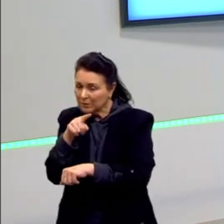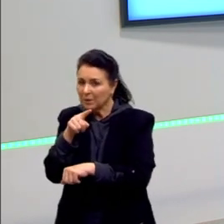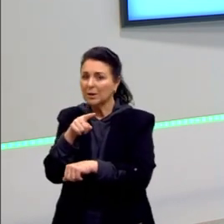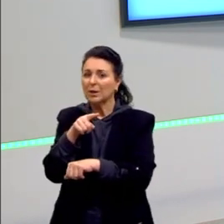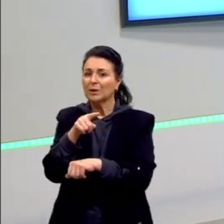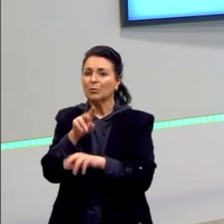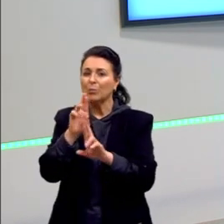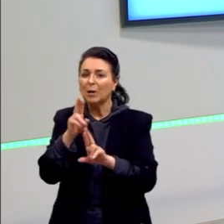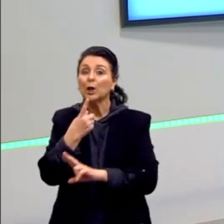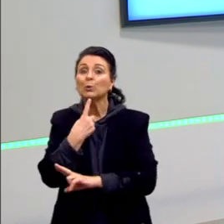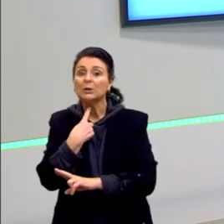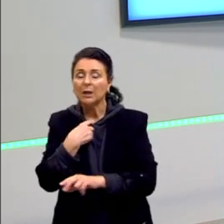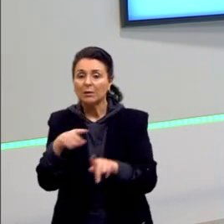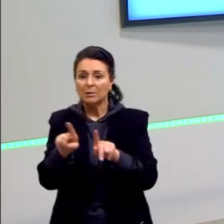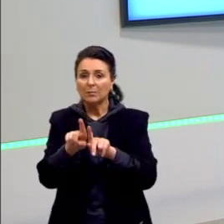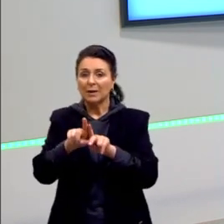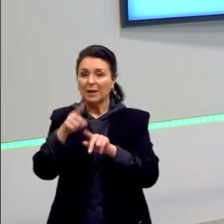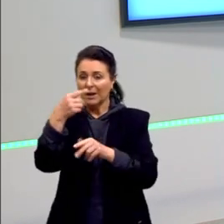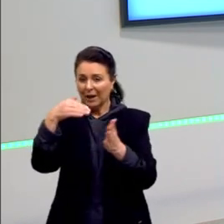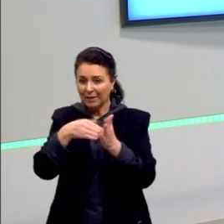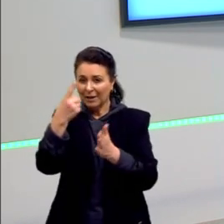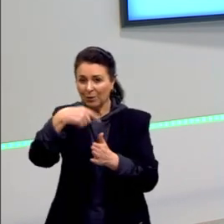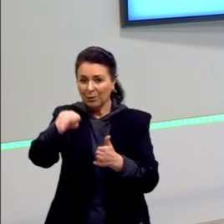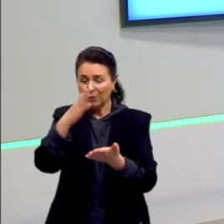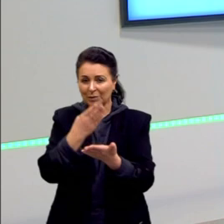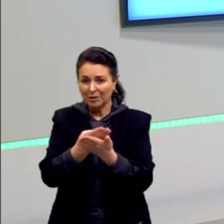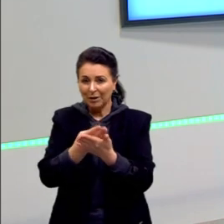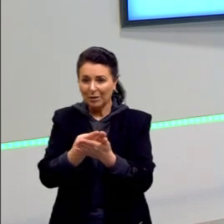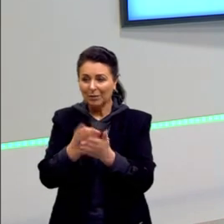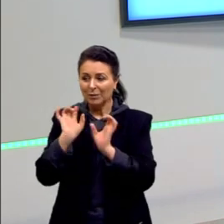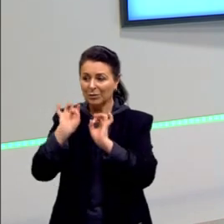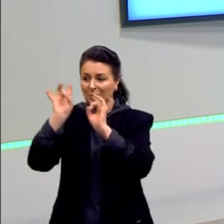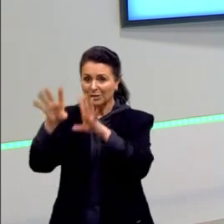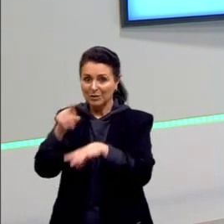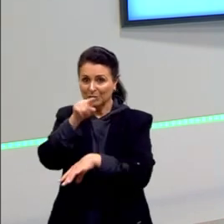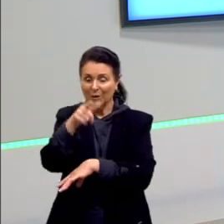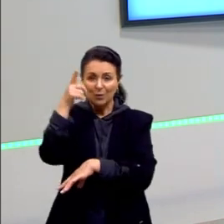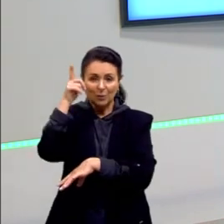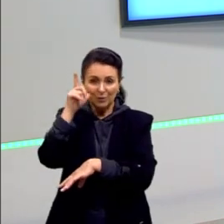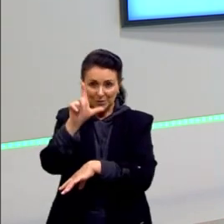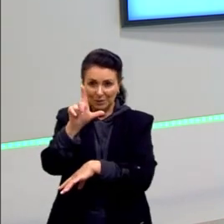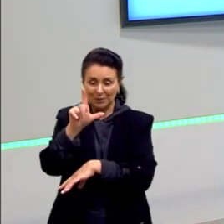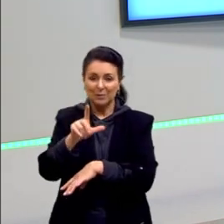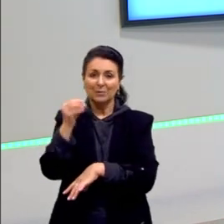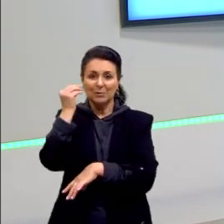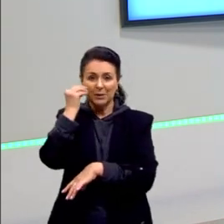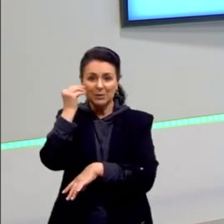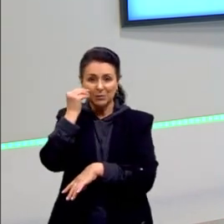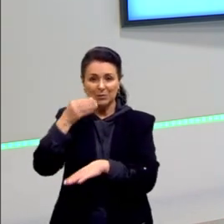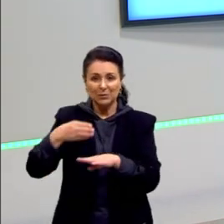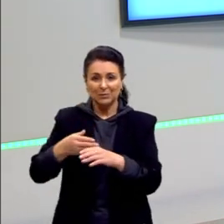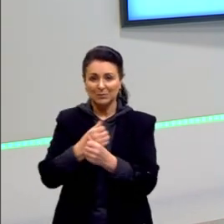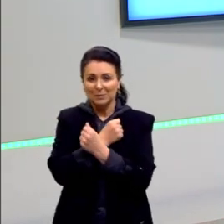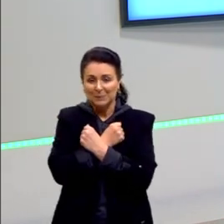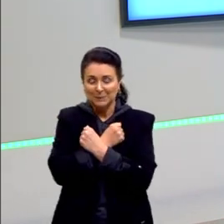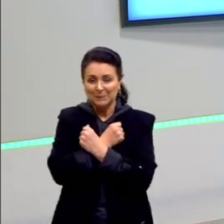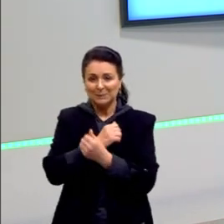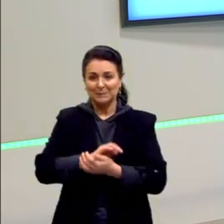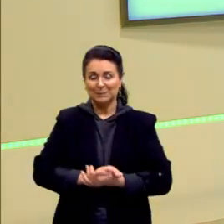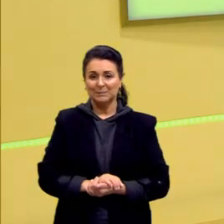tenham gostado. Espero vocês na próxima aula. Não desistam. Vocês vão conseguir. Vocês vão ver. Beijão, forte abraço.